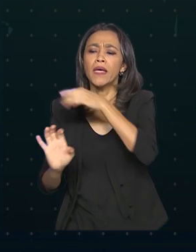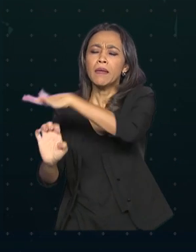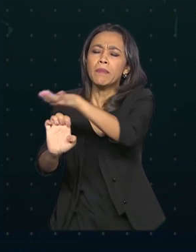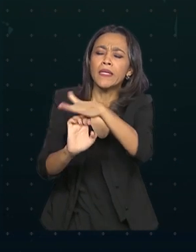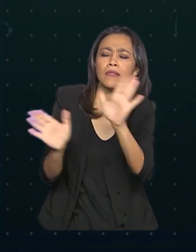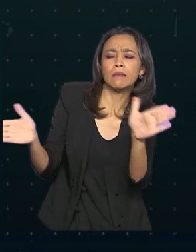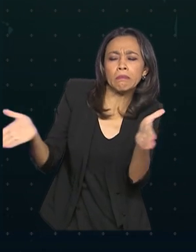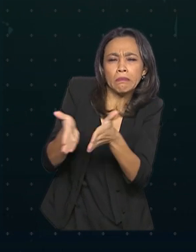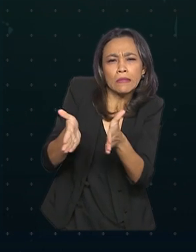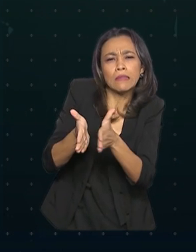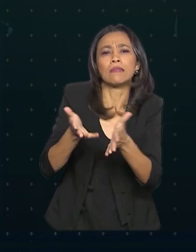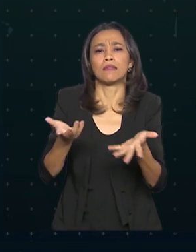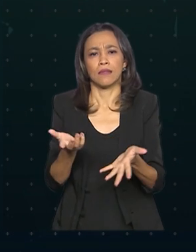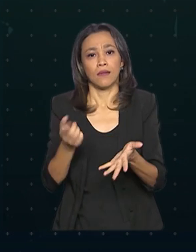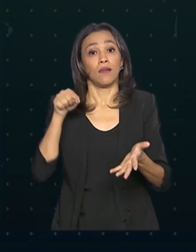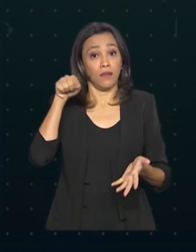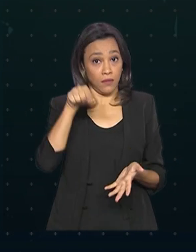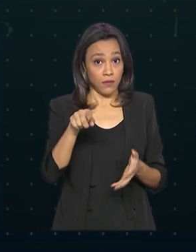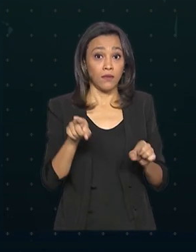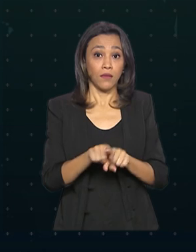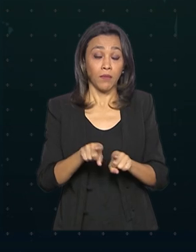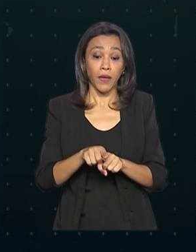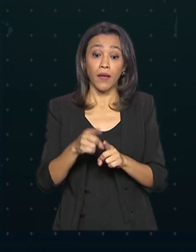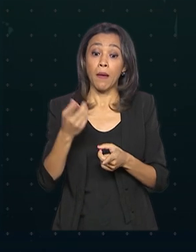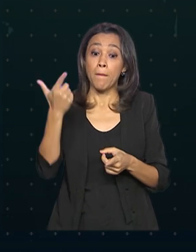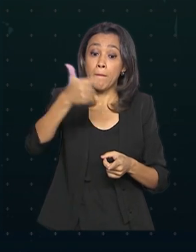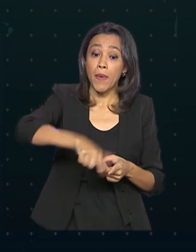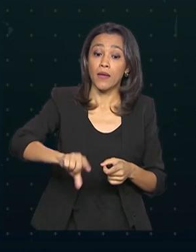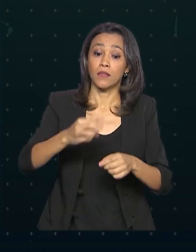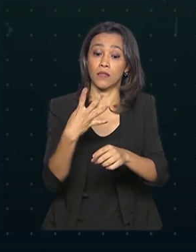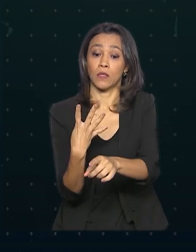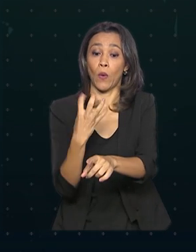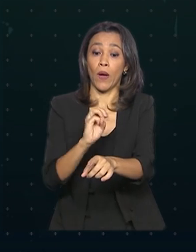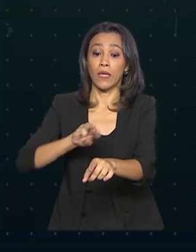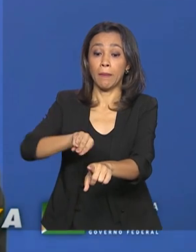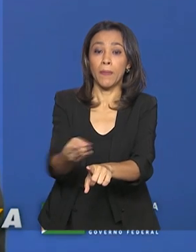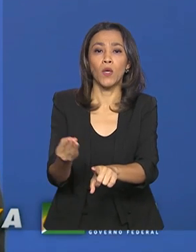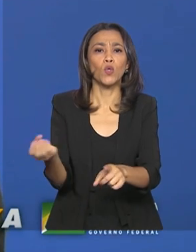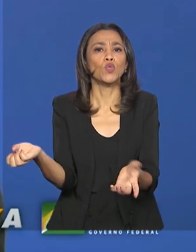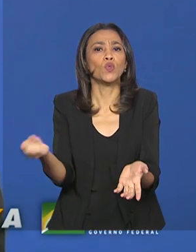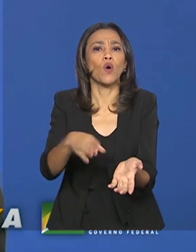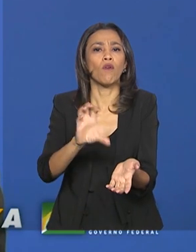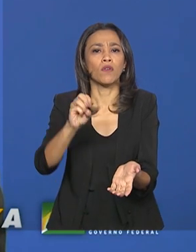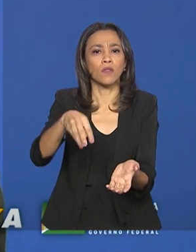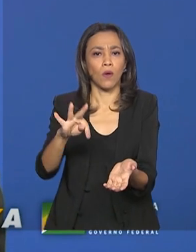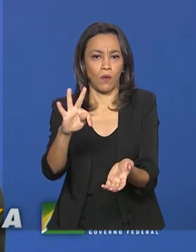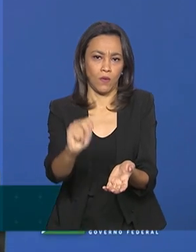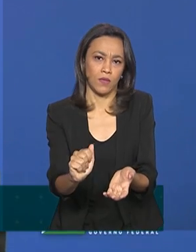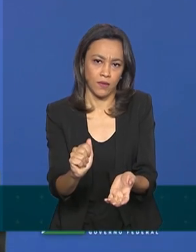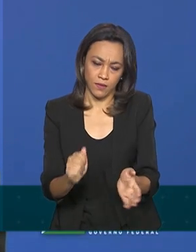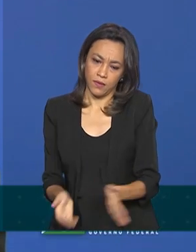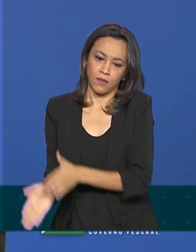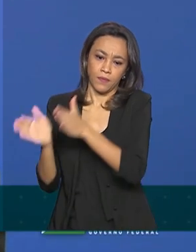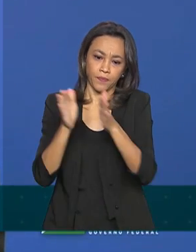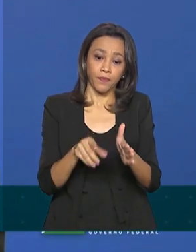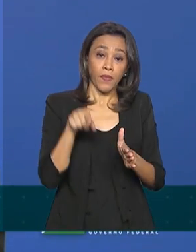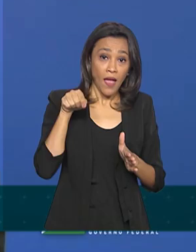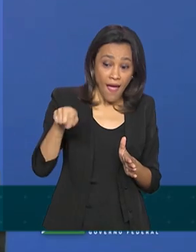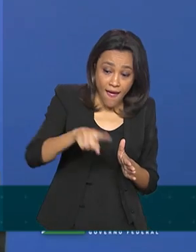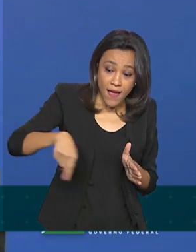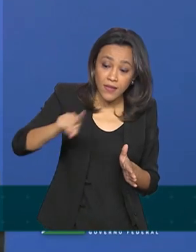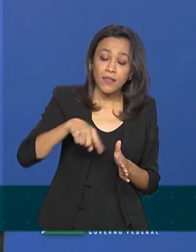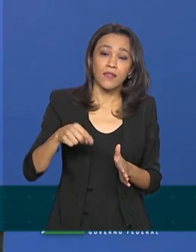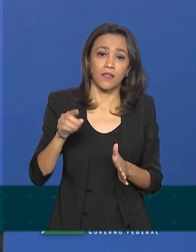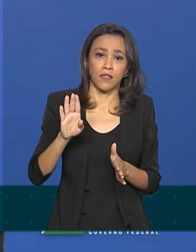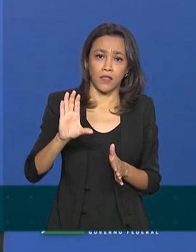empresas. Além disso, abriu 40 milhões de novas contas. 20 milhões de contas, certamente são contas para